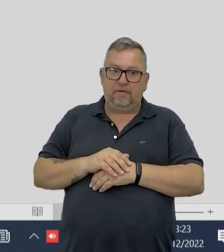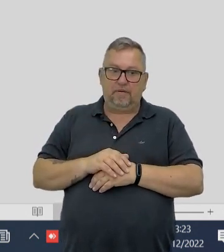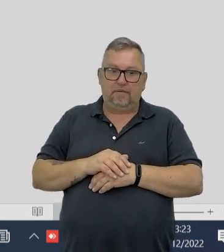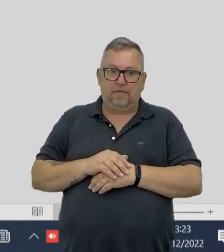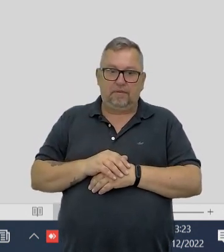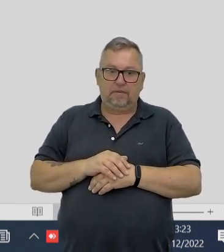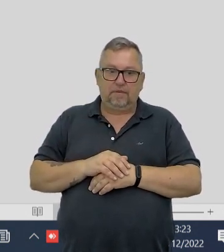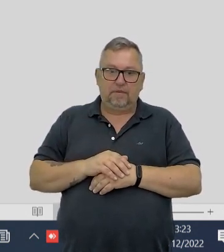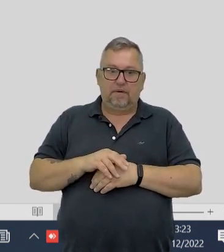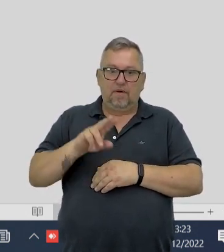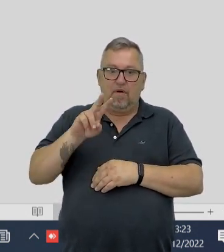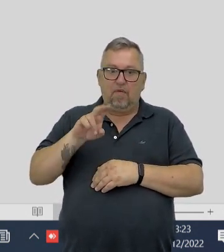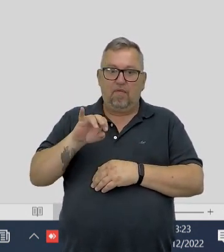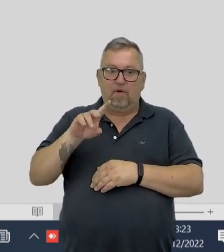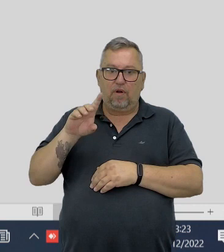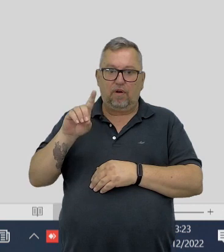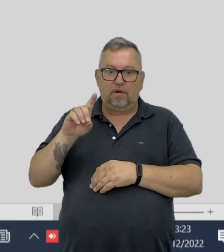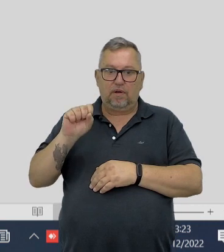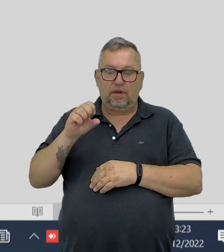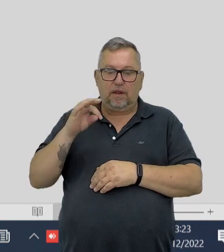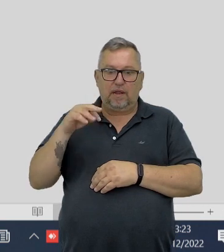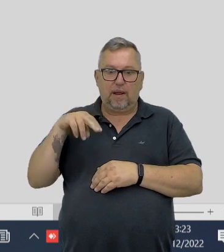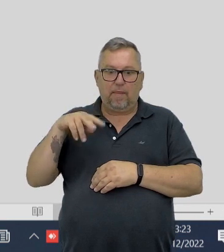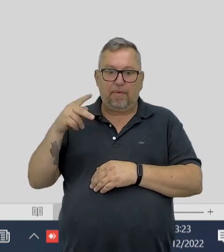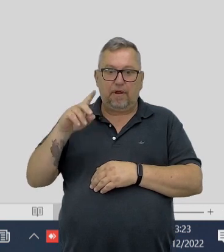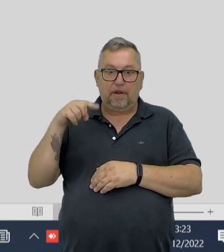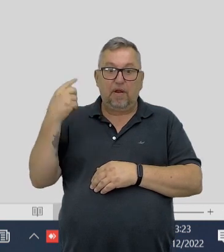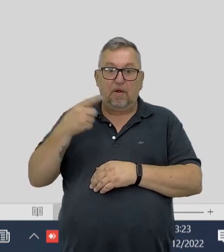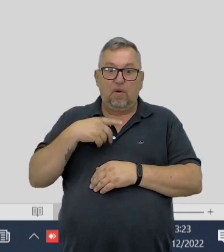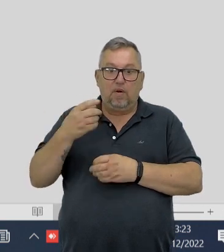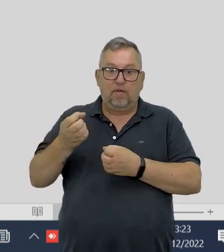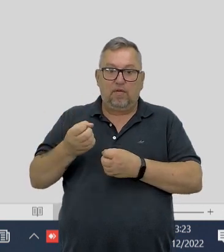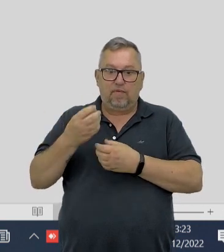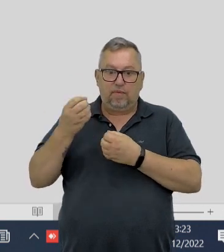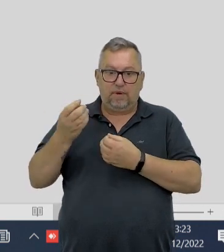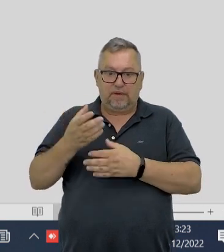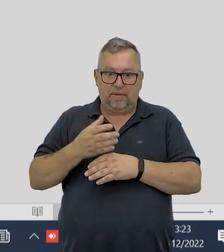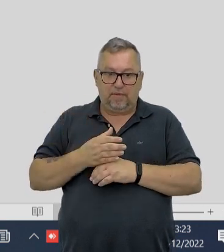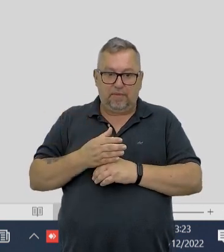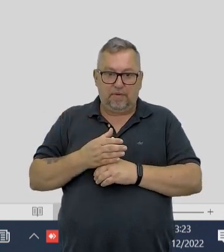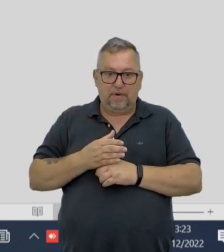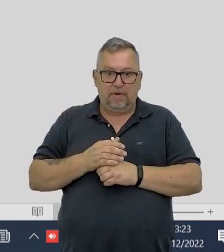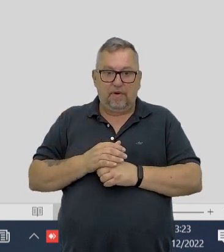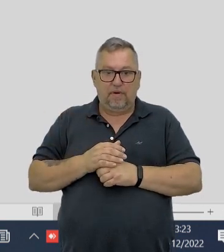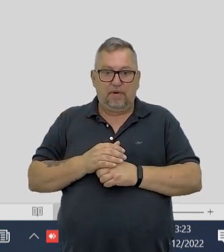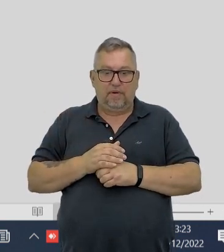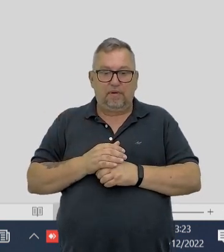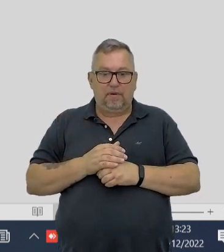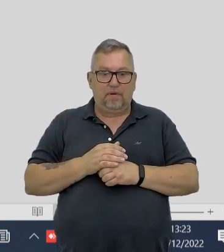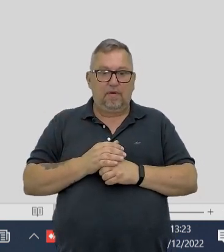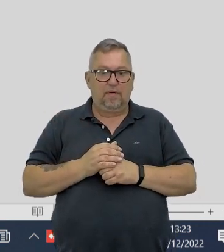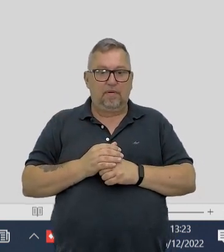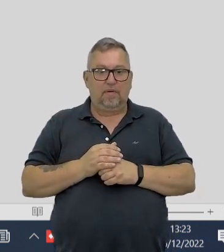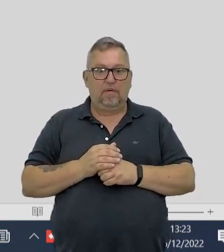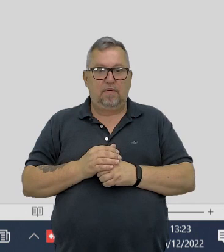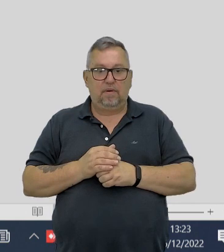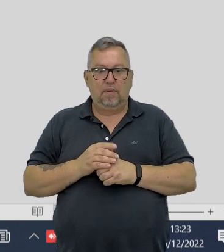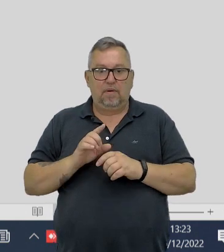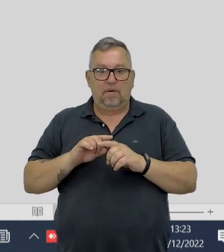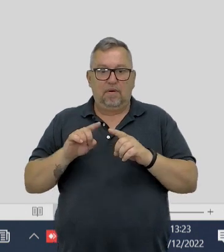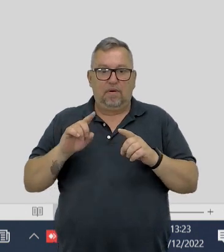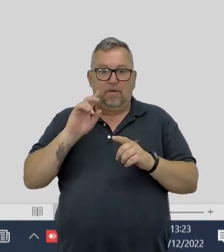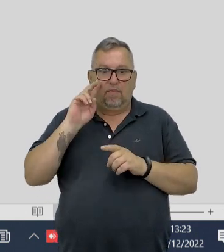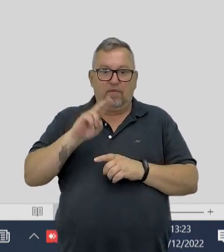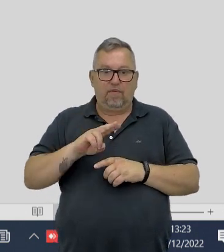void setup, que são os dados que nós precisamos, né? Escrever aqui para a placa entender que o pin